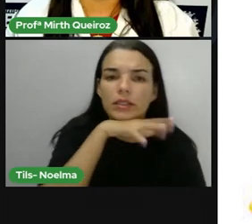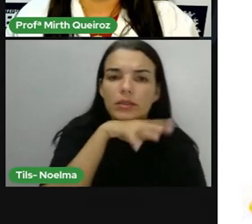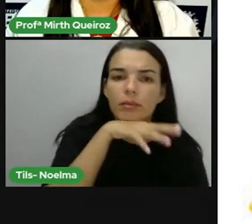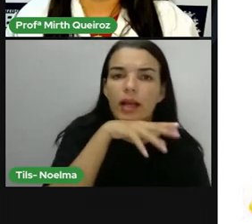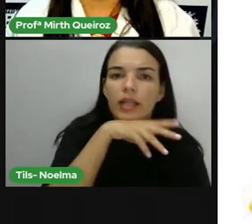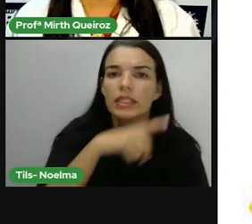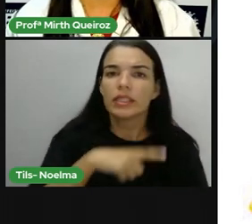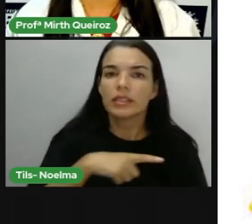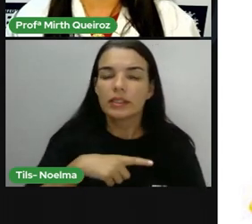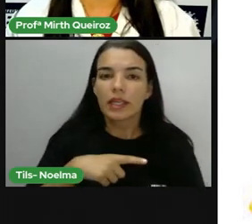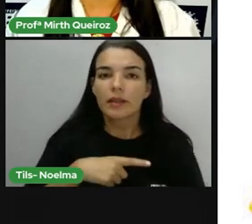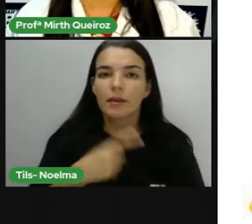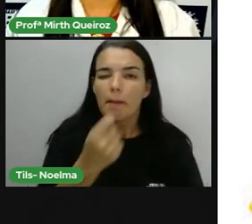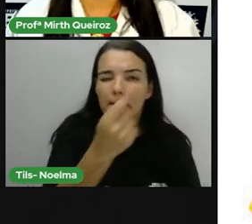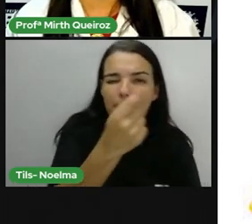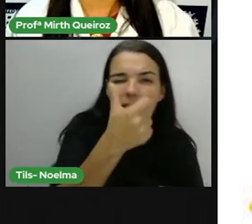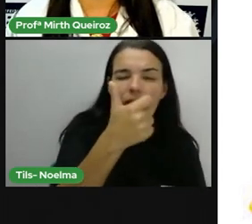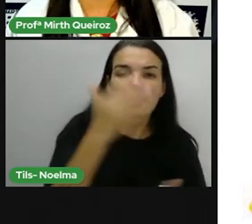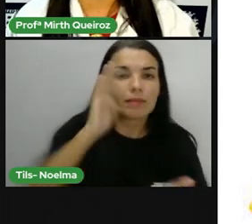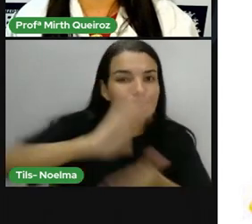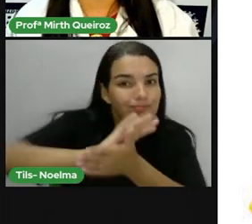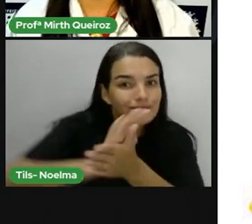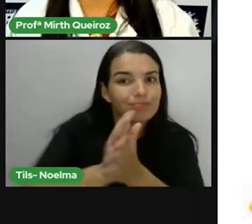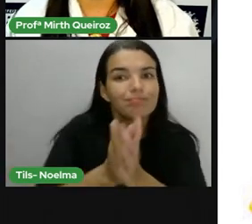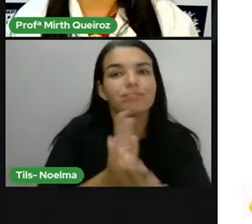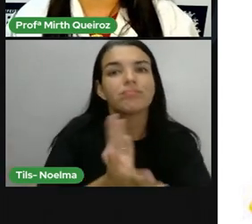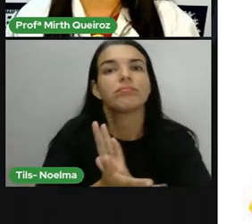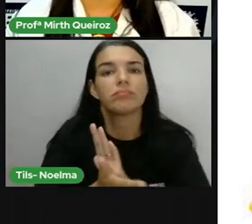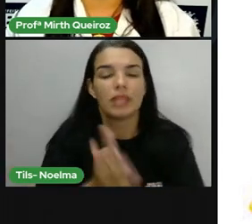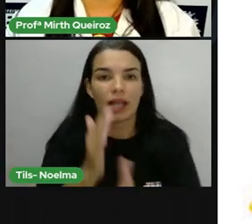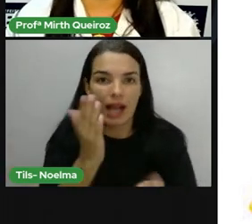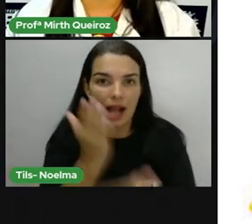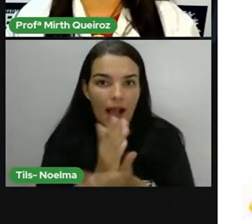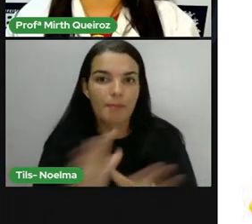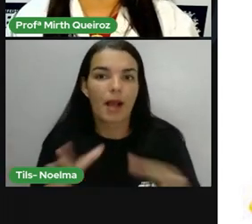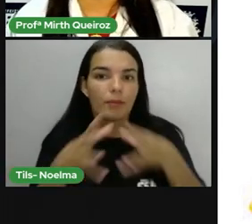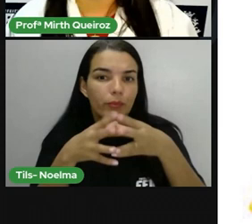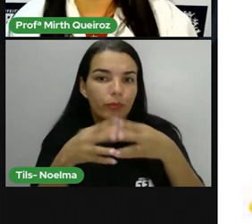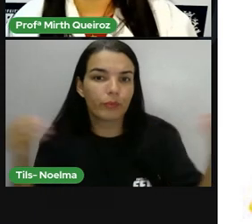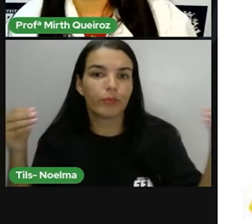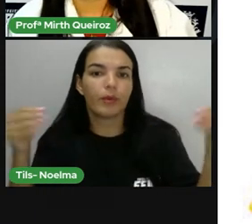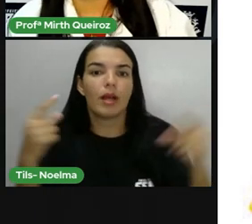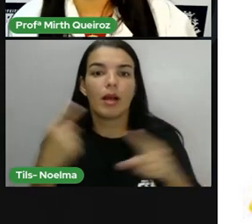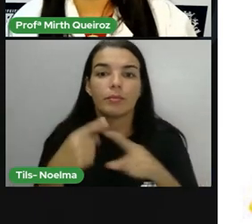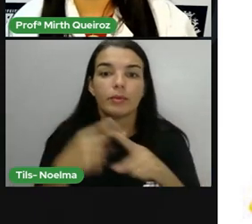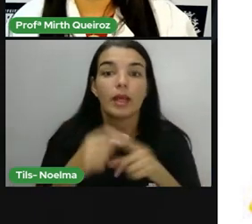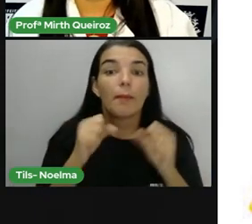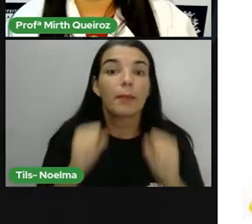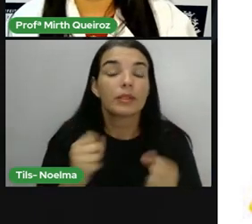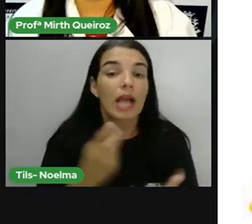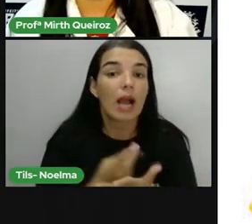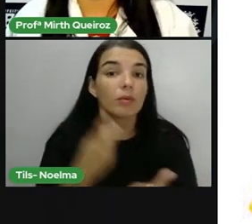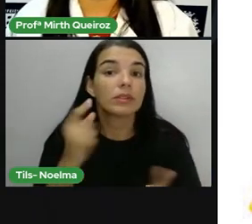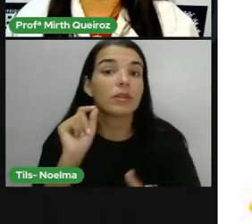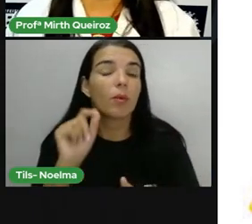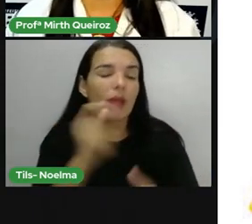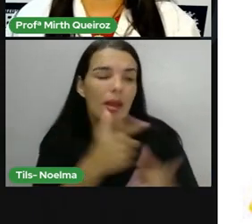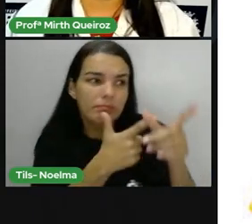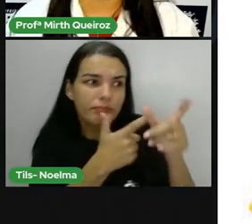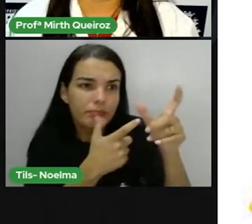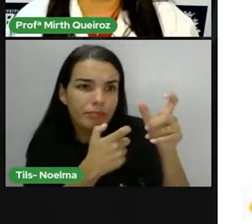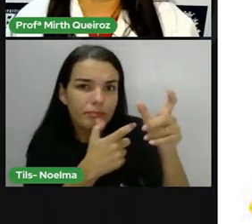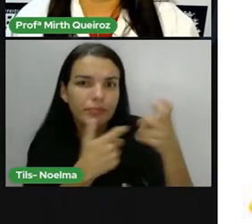em extinção. Isso acontece entre muitos fatores. Por conta do desmatamento da caça predatória, né?